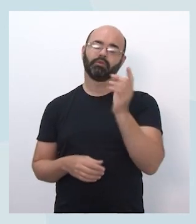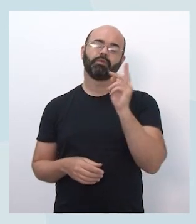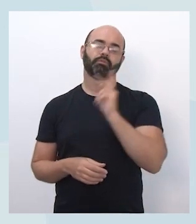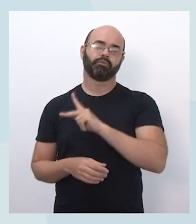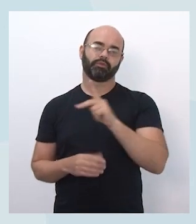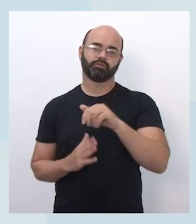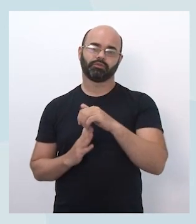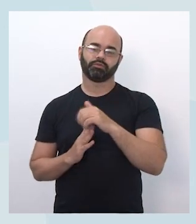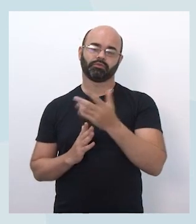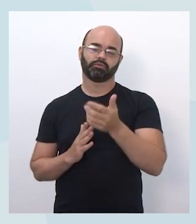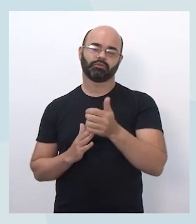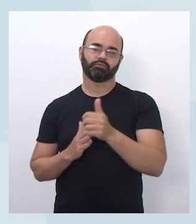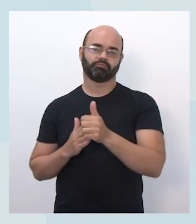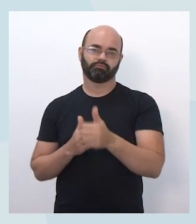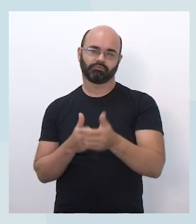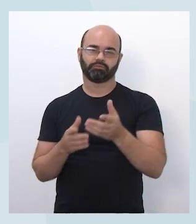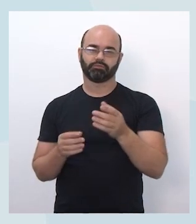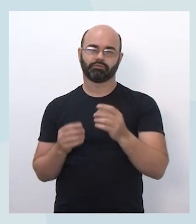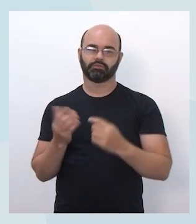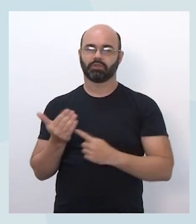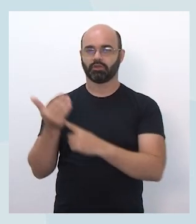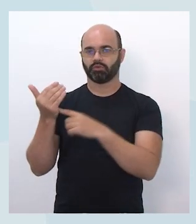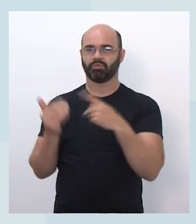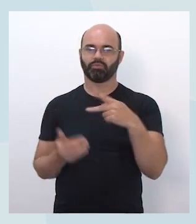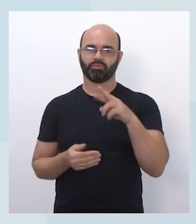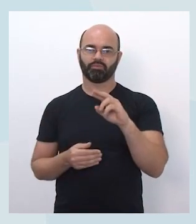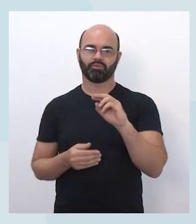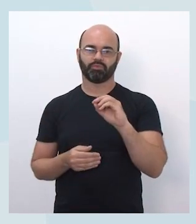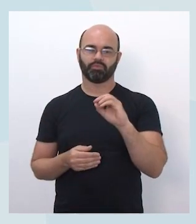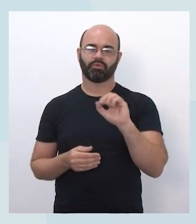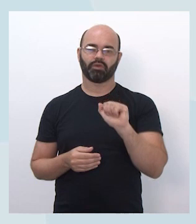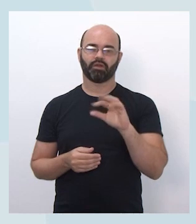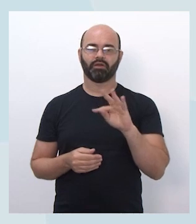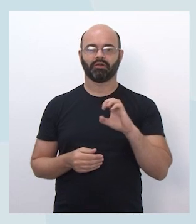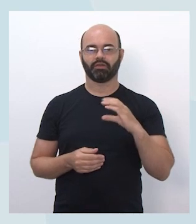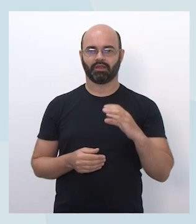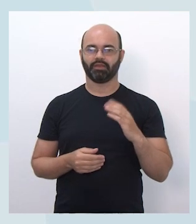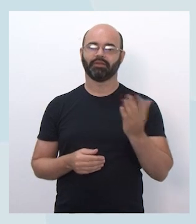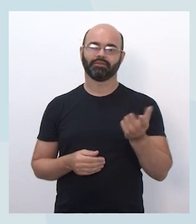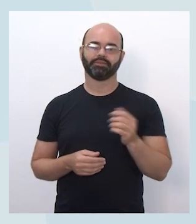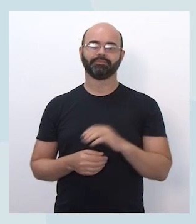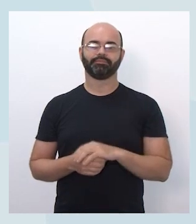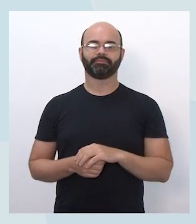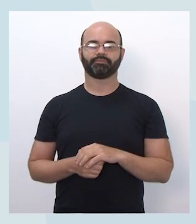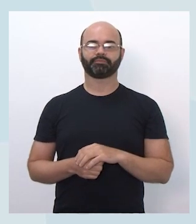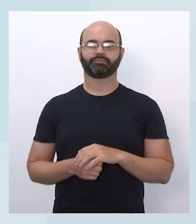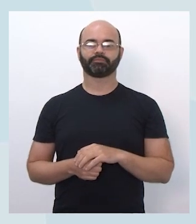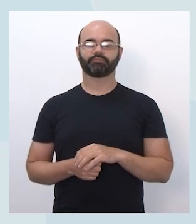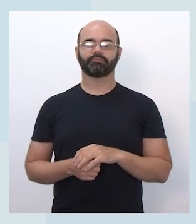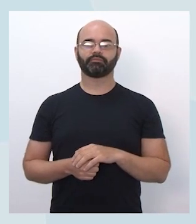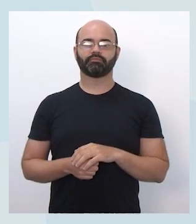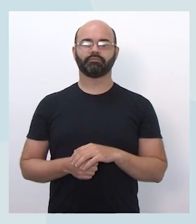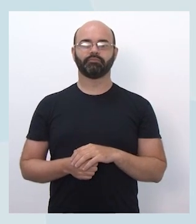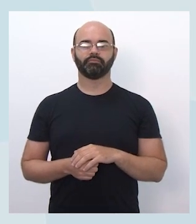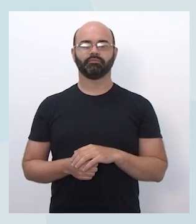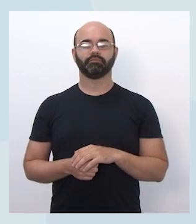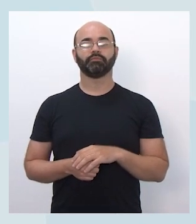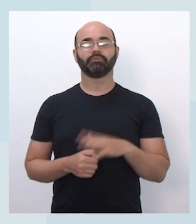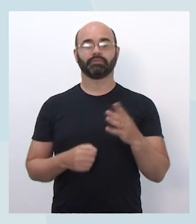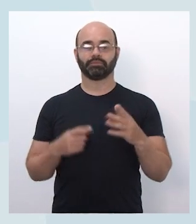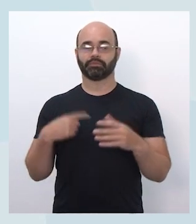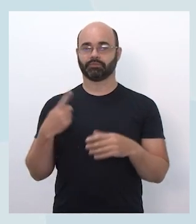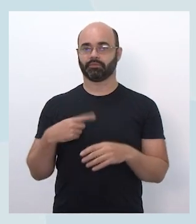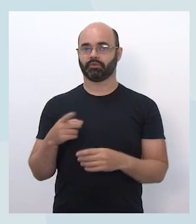Atec. Mas só para vocês entenderem como que o processo, é assim, a gente está, aqui centralmente, gente está mandando os chips para as